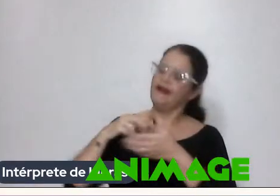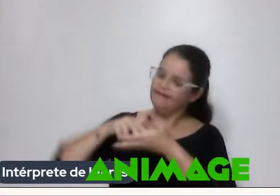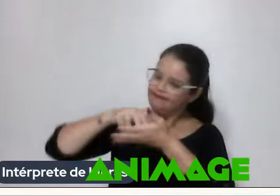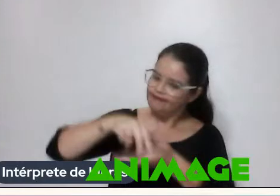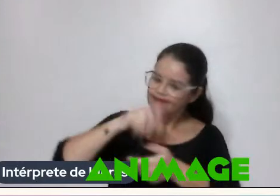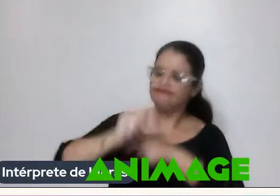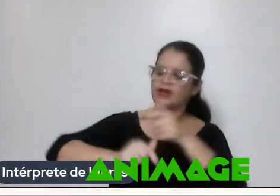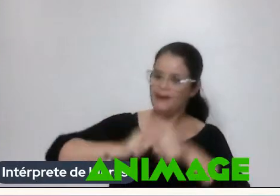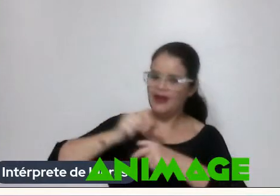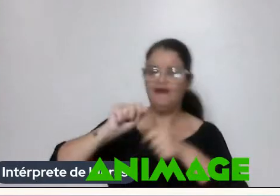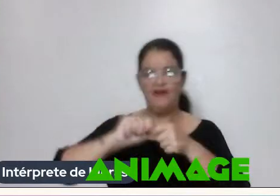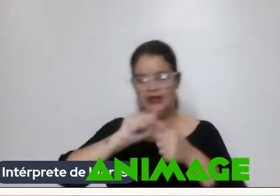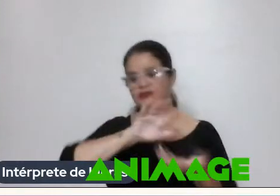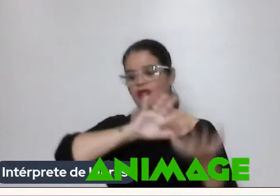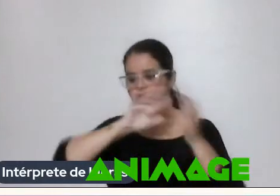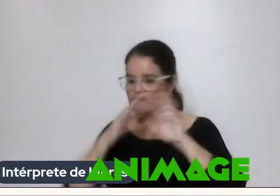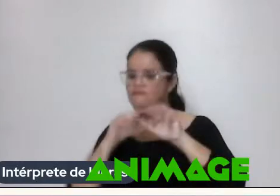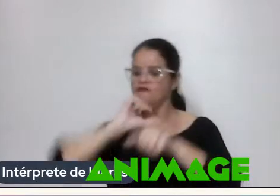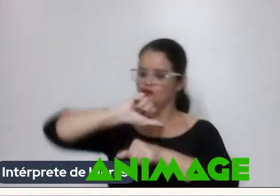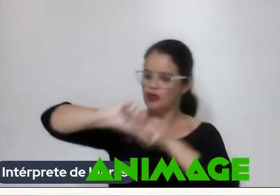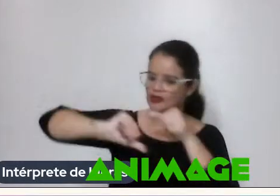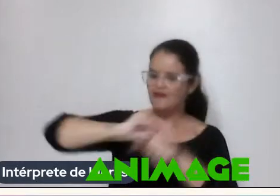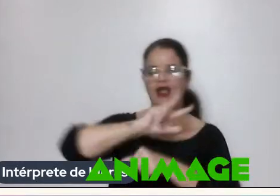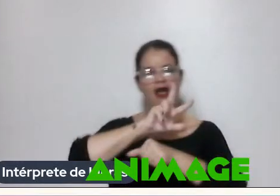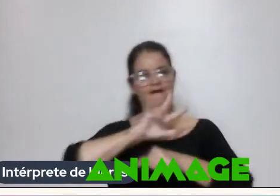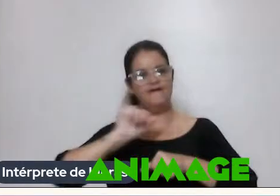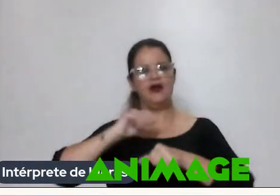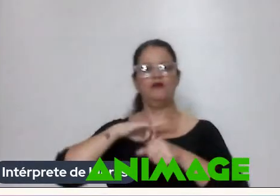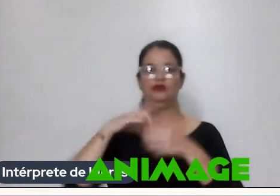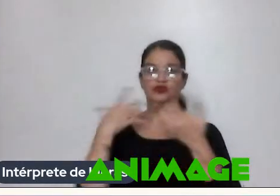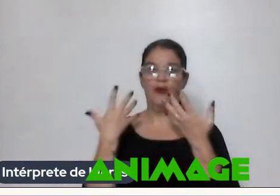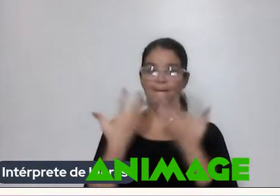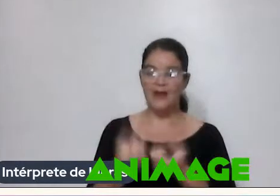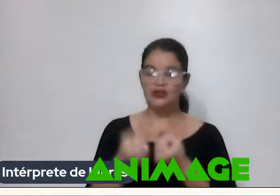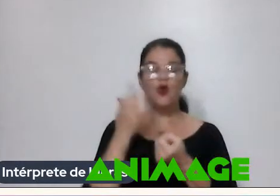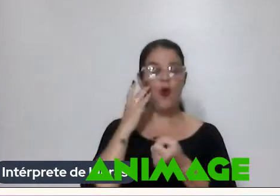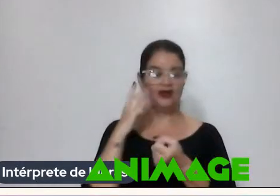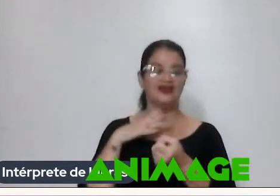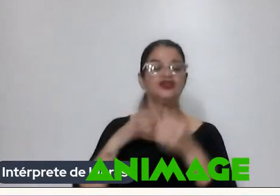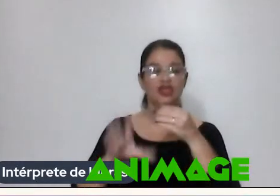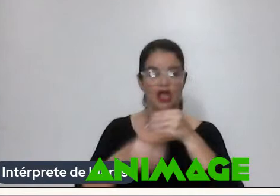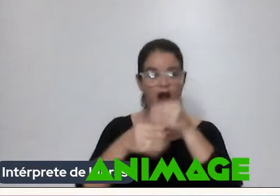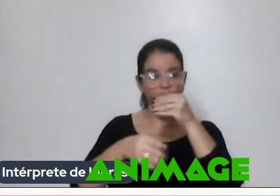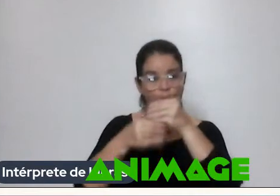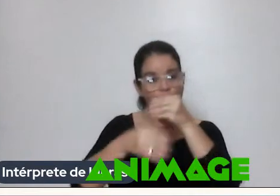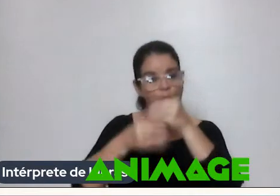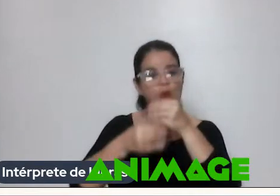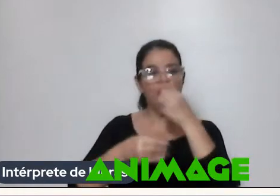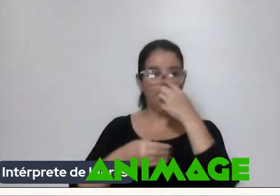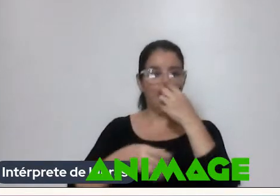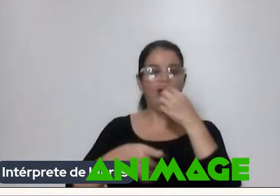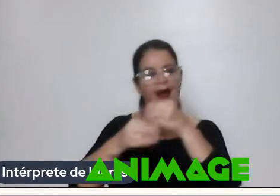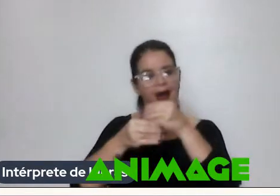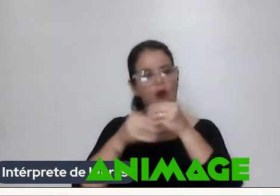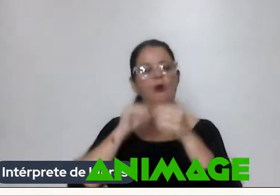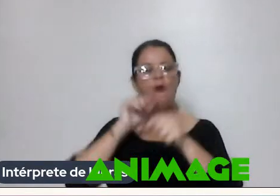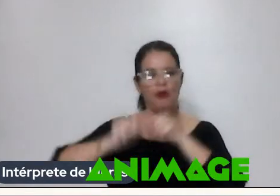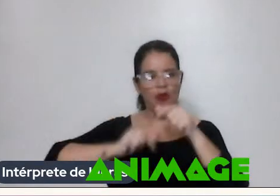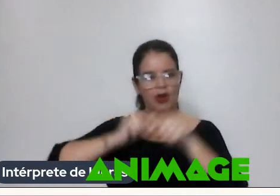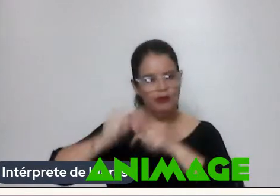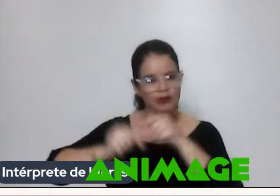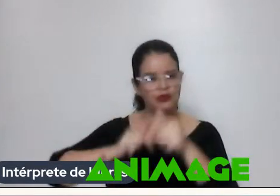E pirar Vamos Mas eu acho De certa maneira A gente acumula A gente acumula Muitas tarefas